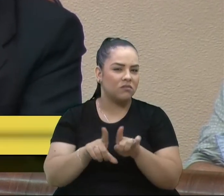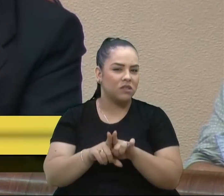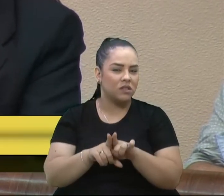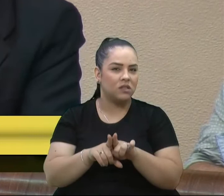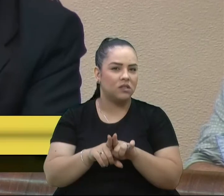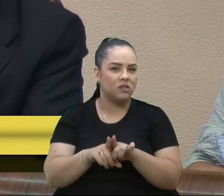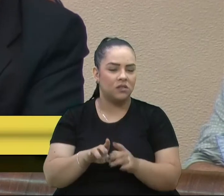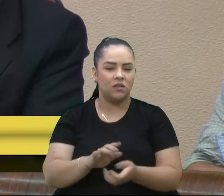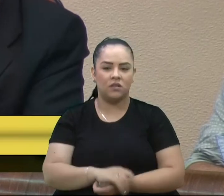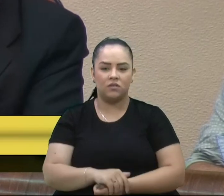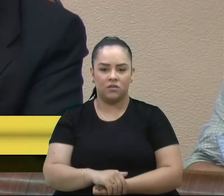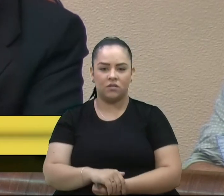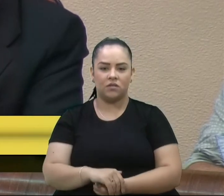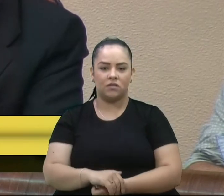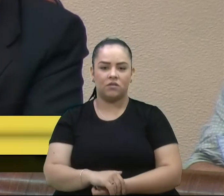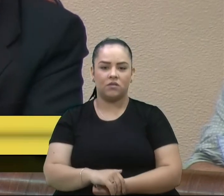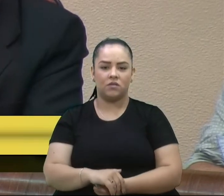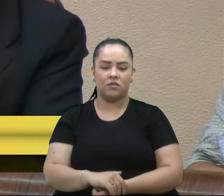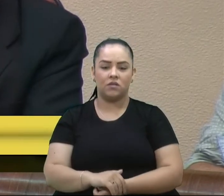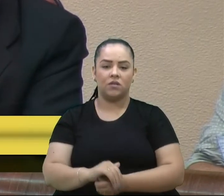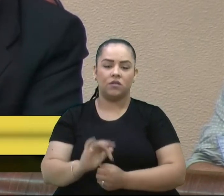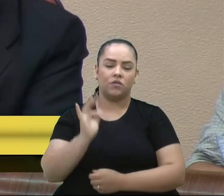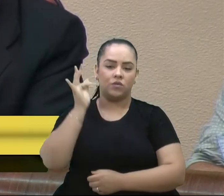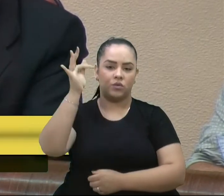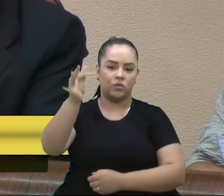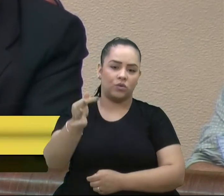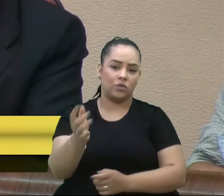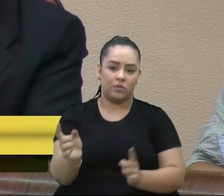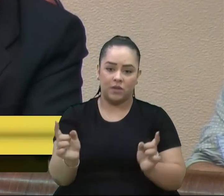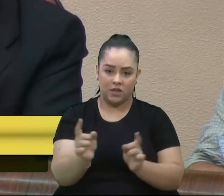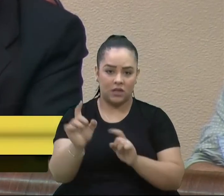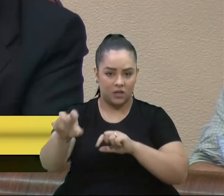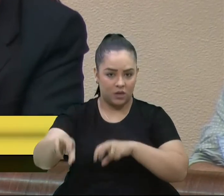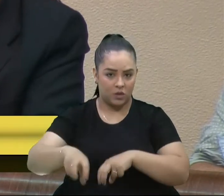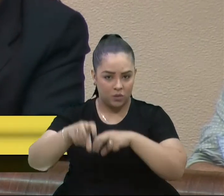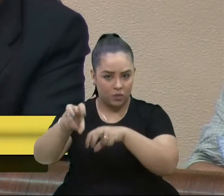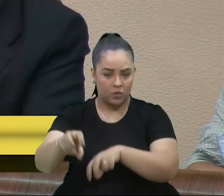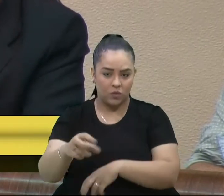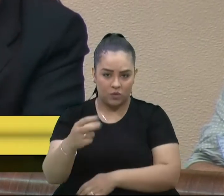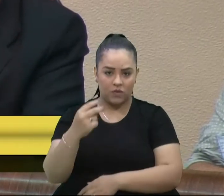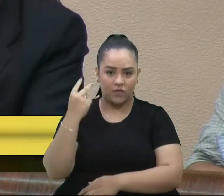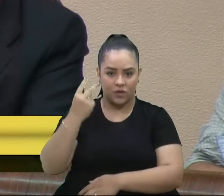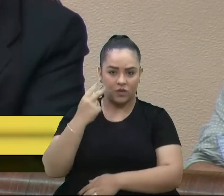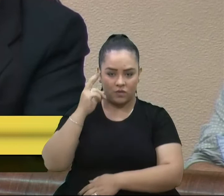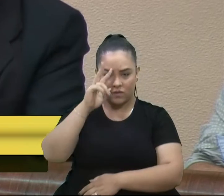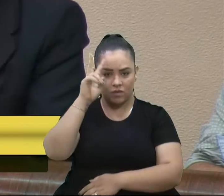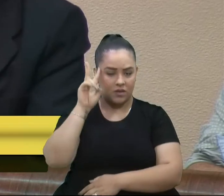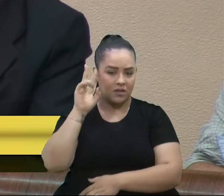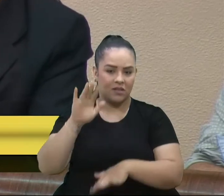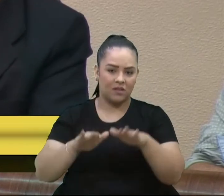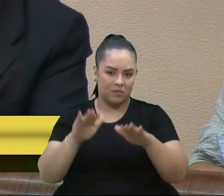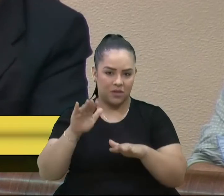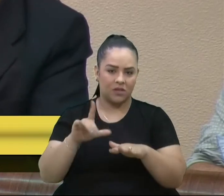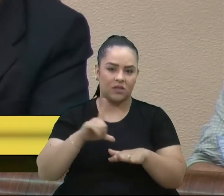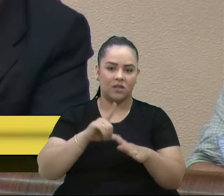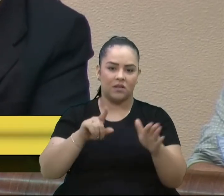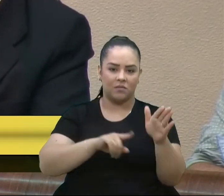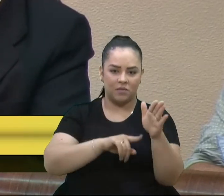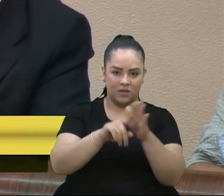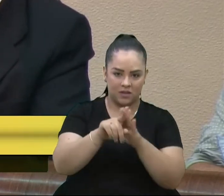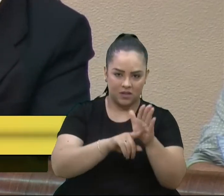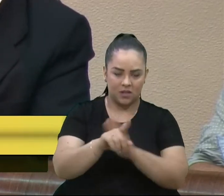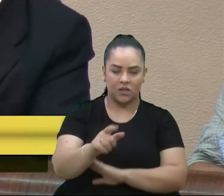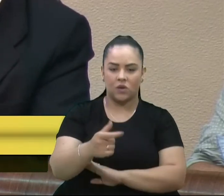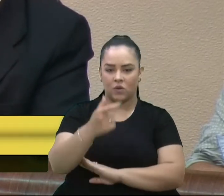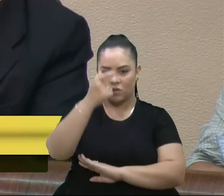E o futuro do pequeno agricultor, vereador Velocino, eu acho que depende de muita pesquisa, de muita consciência,